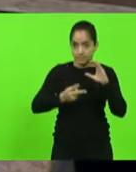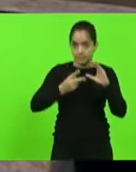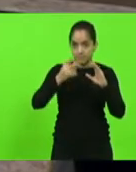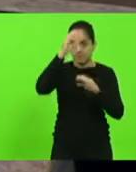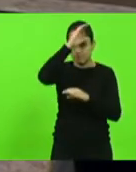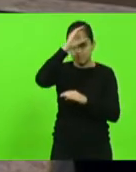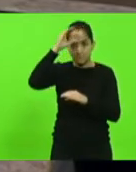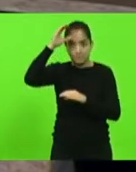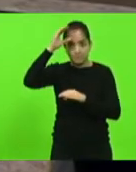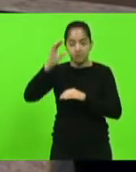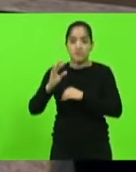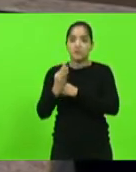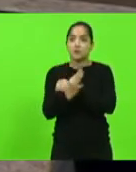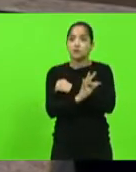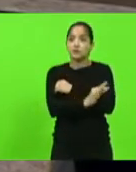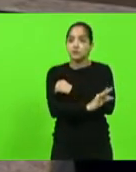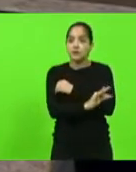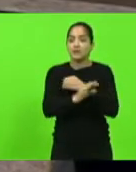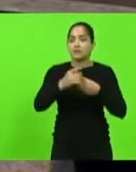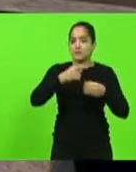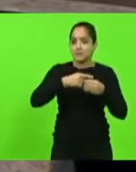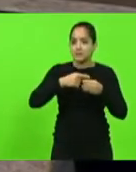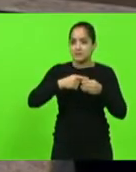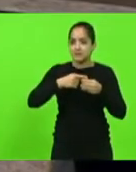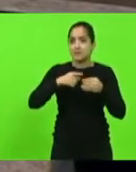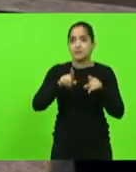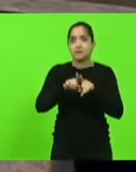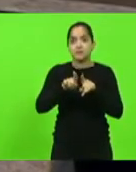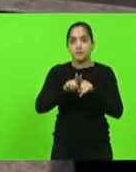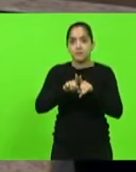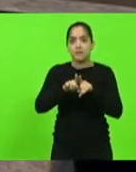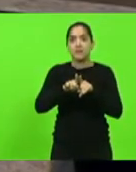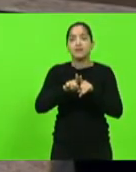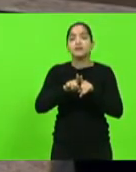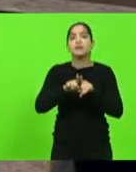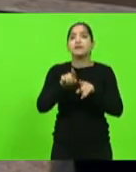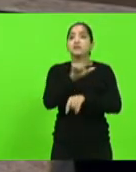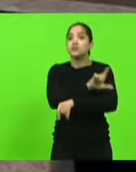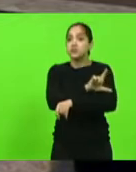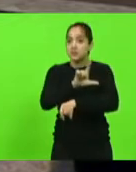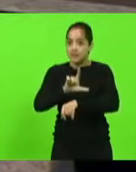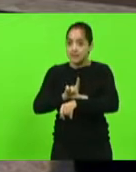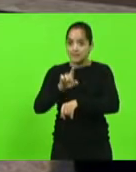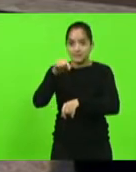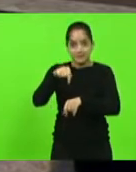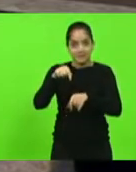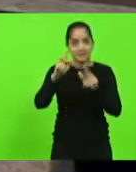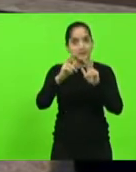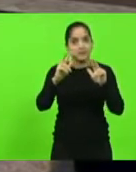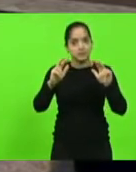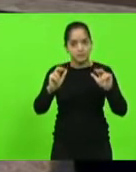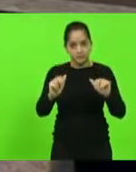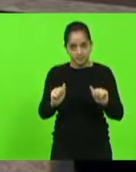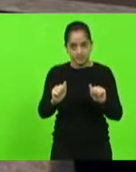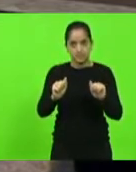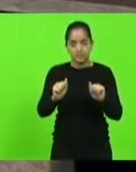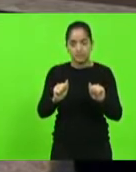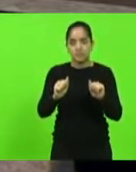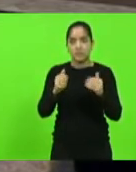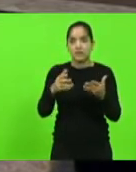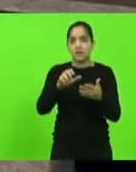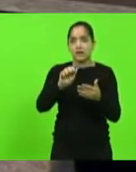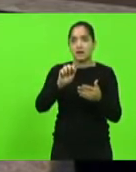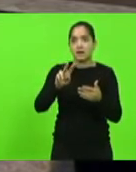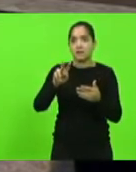Vereadores de Tubarão, a Câmara de Vereadores também de Lages e daqui de Florianópolis, além da AVEV, que é a Associação